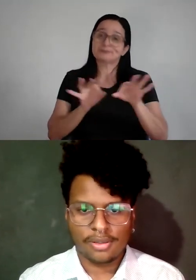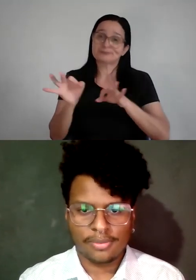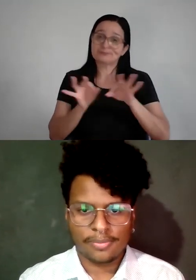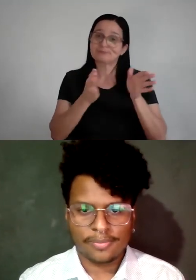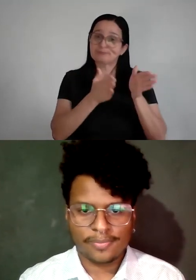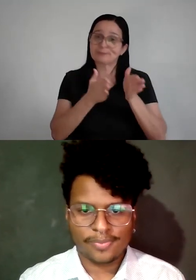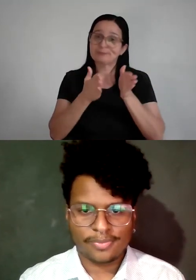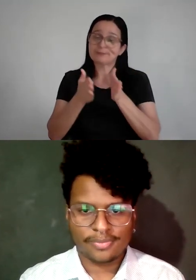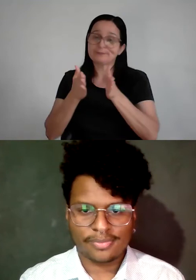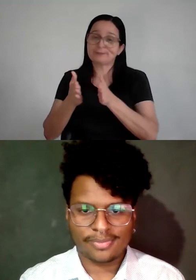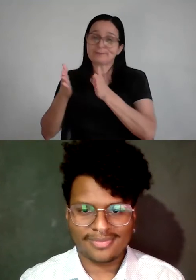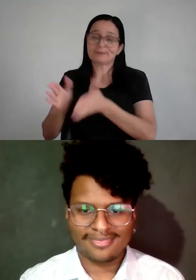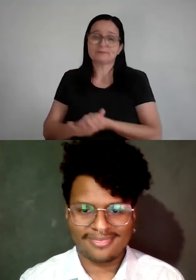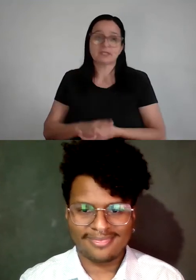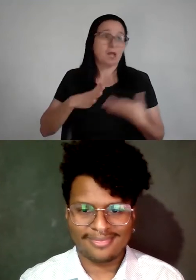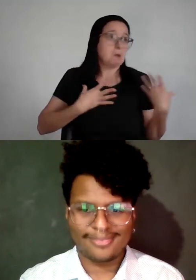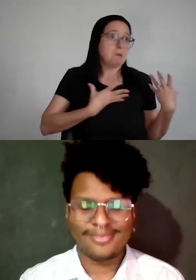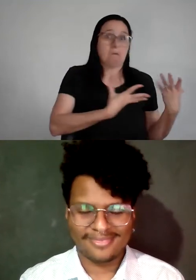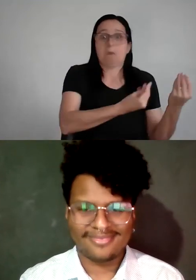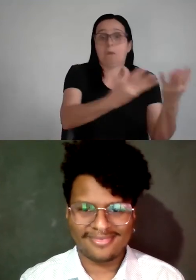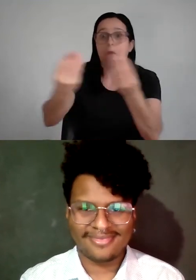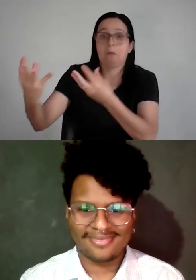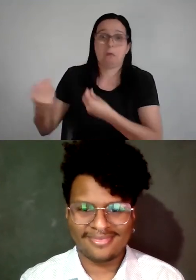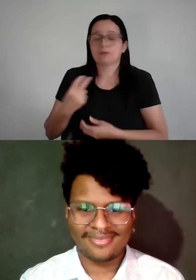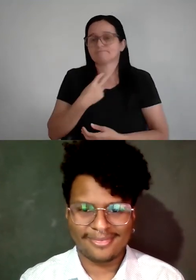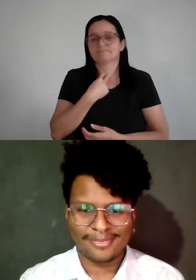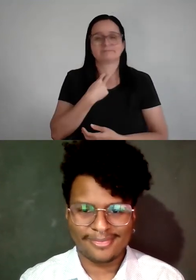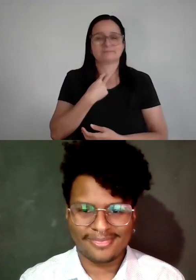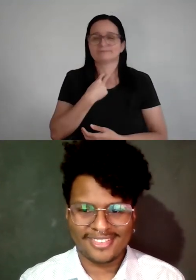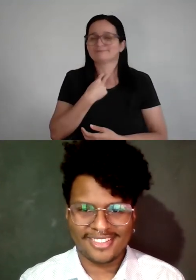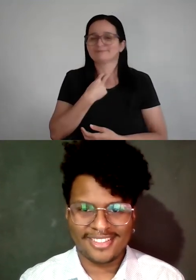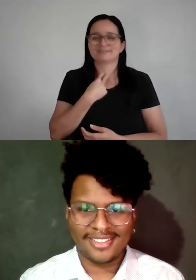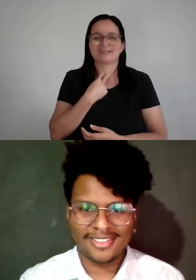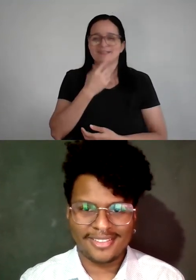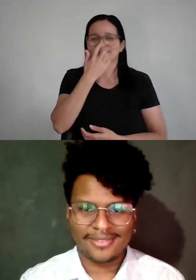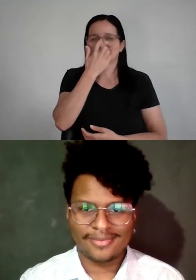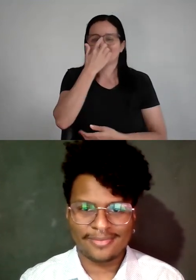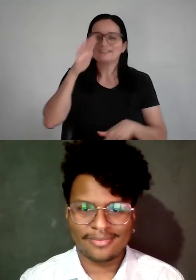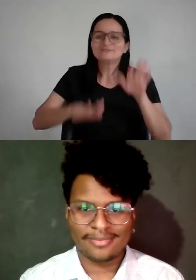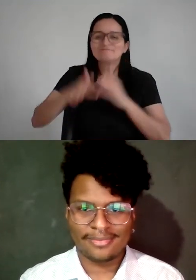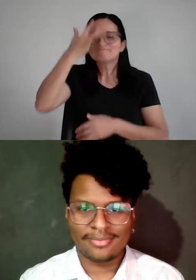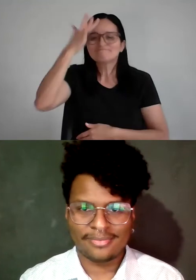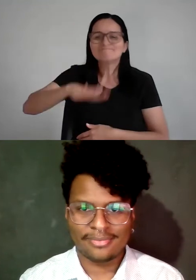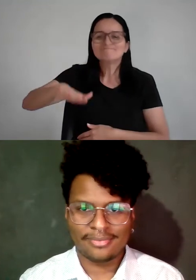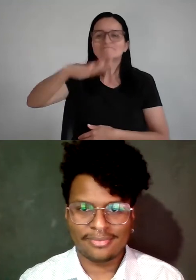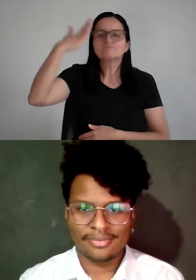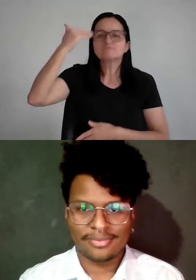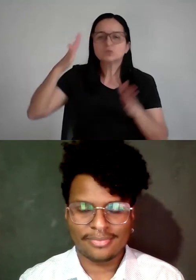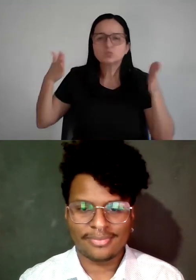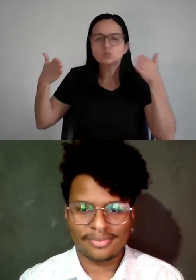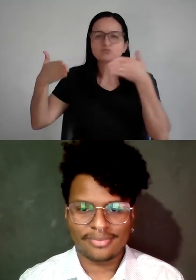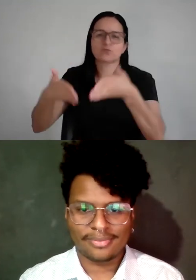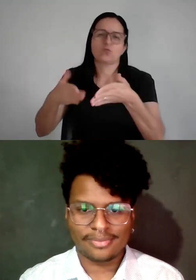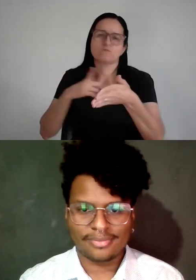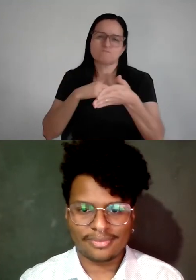E deixar de querer fazer tanta coisa ao mesmo tempo. Gente, as pessoas que eu conheço de sucesso, elas são muito focadas, elas são